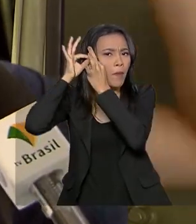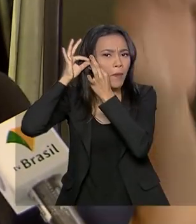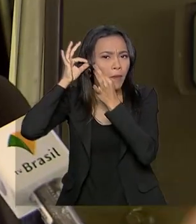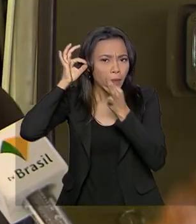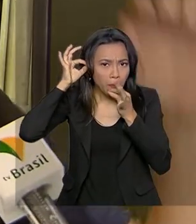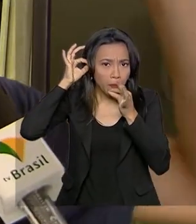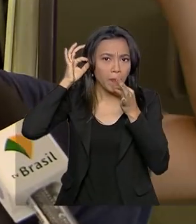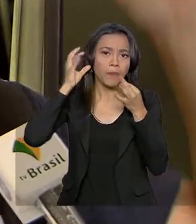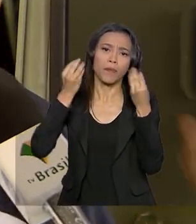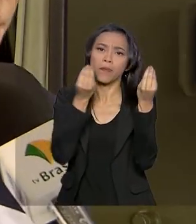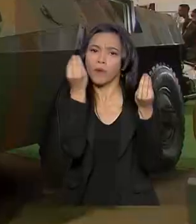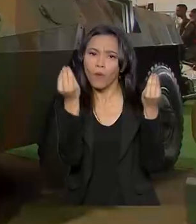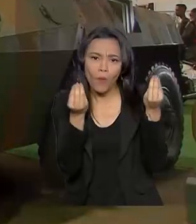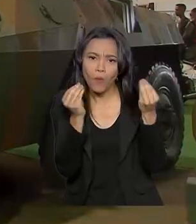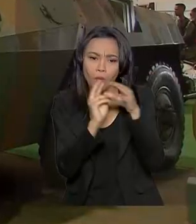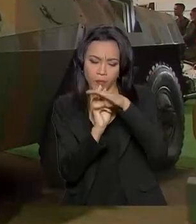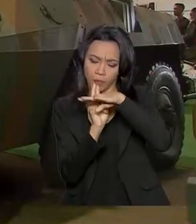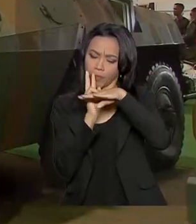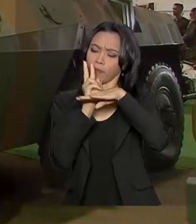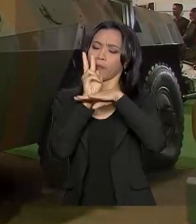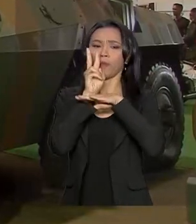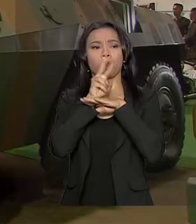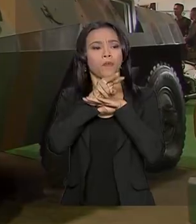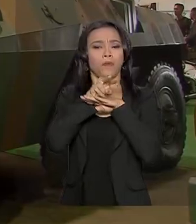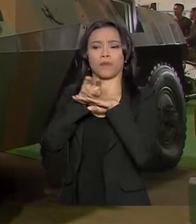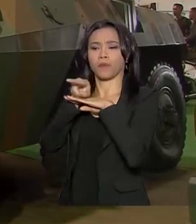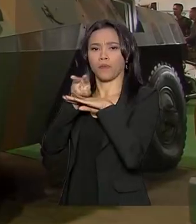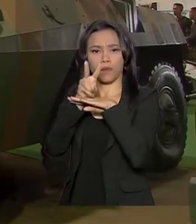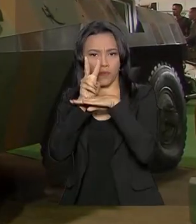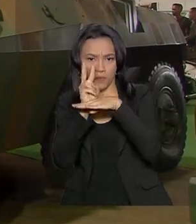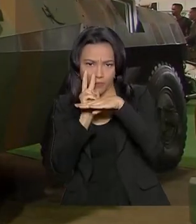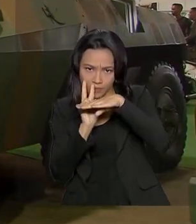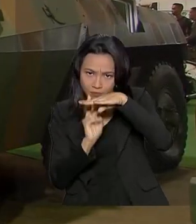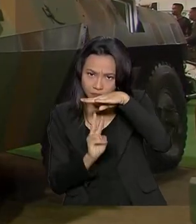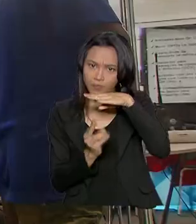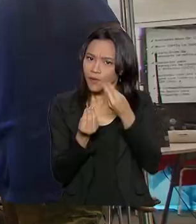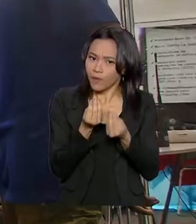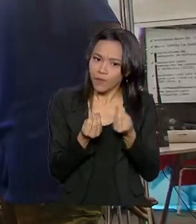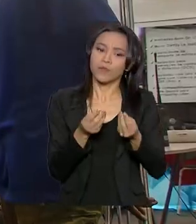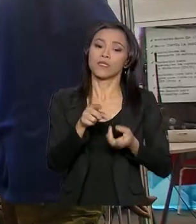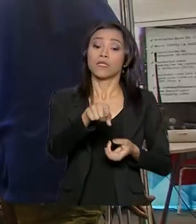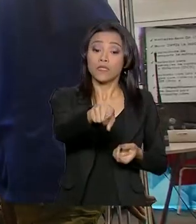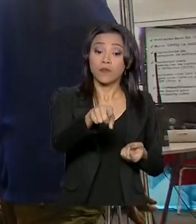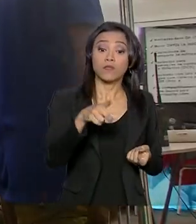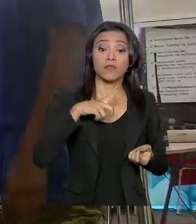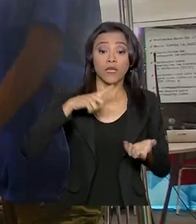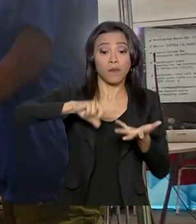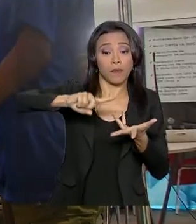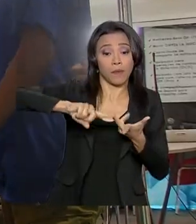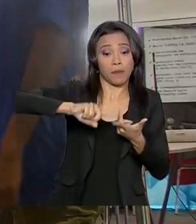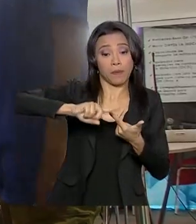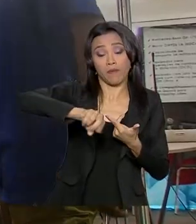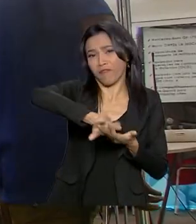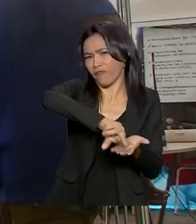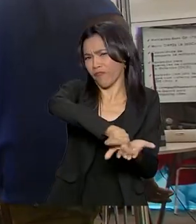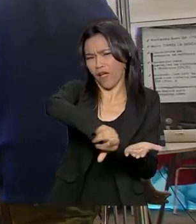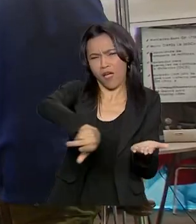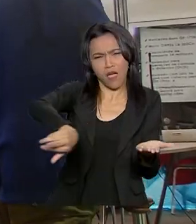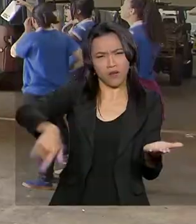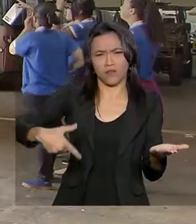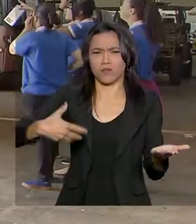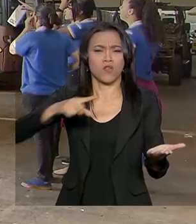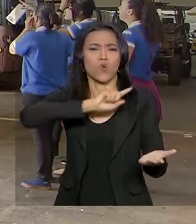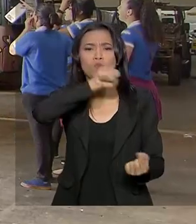ver como é que é em cima para ele subir também. O Exército trouxe o Guarani e vários outros equipamentos que são utilizados para a